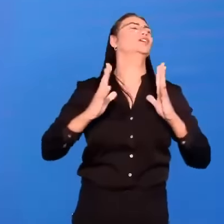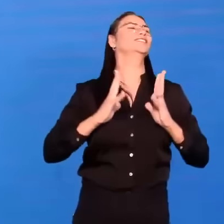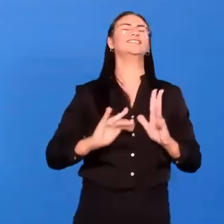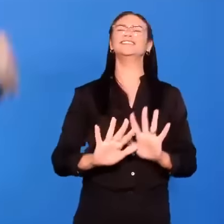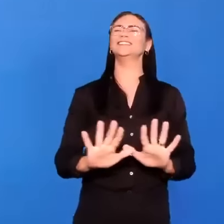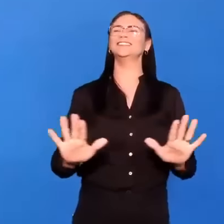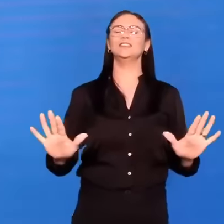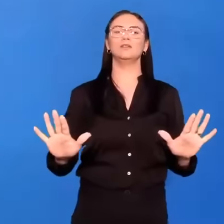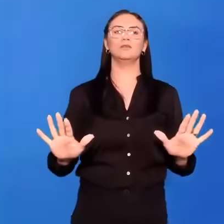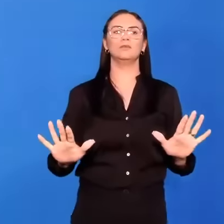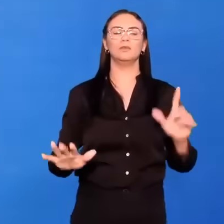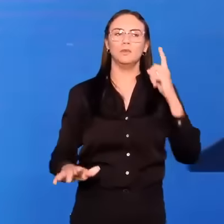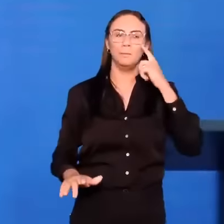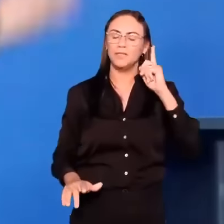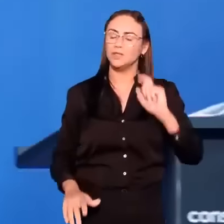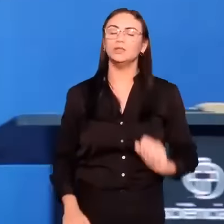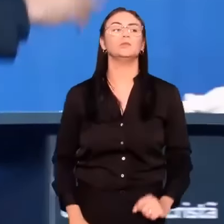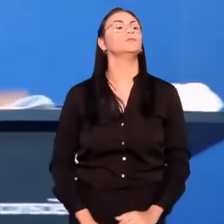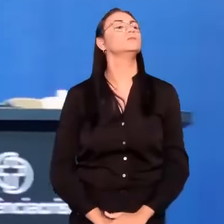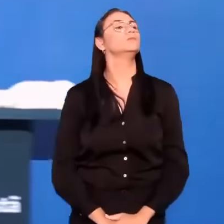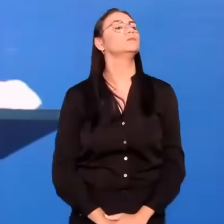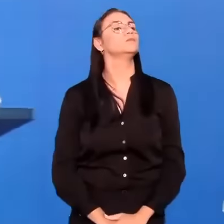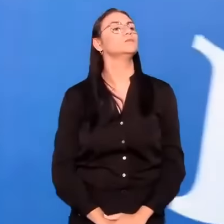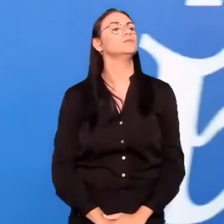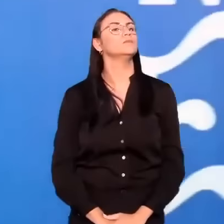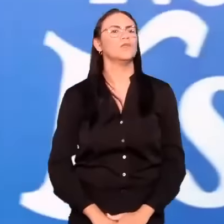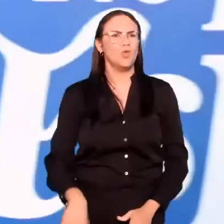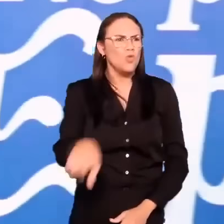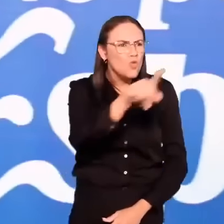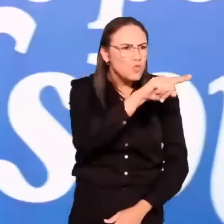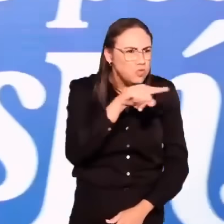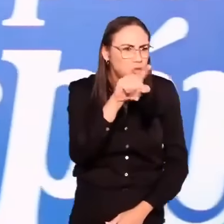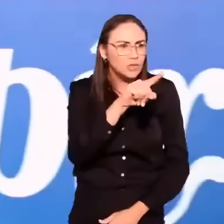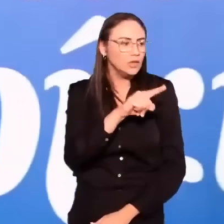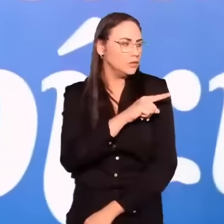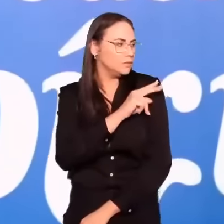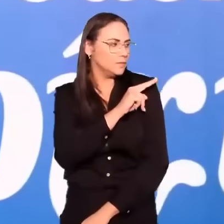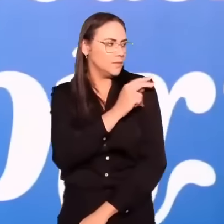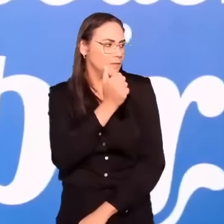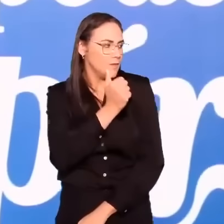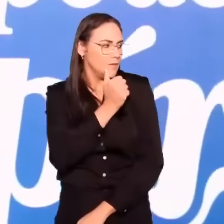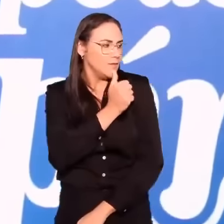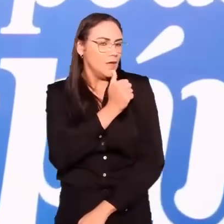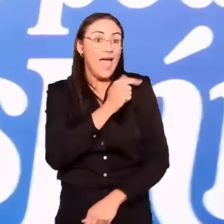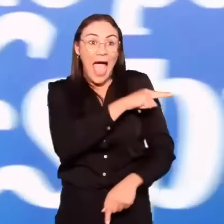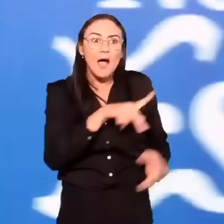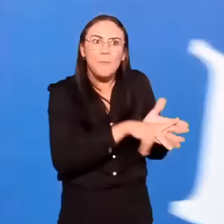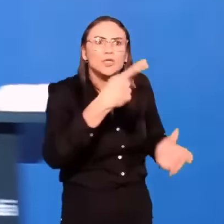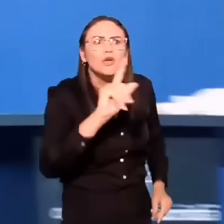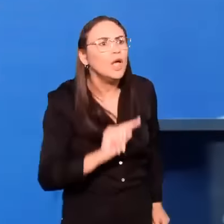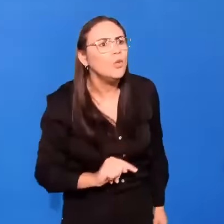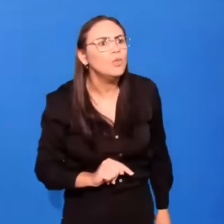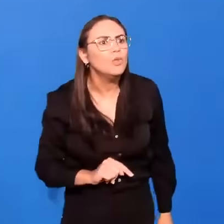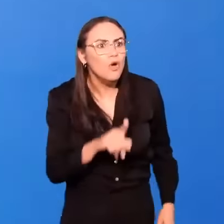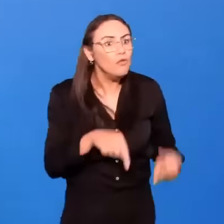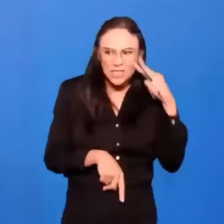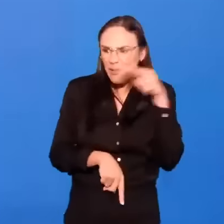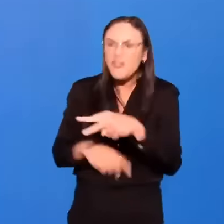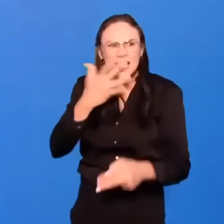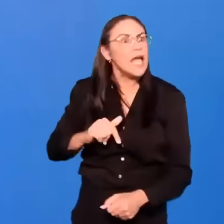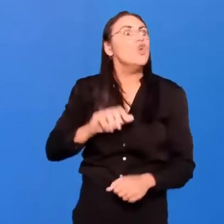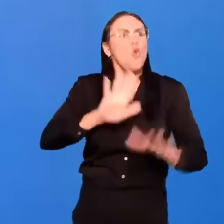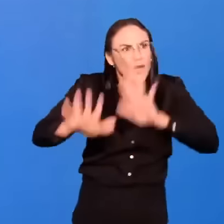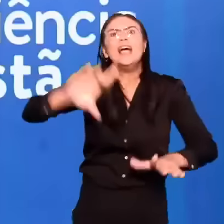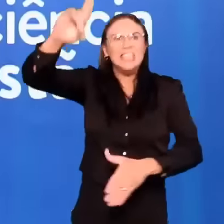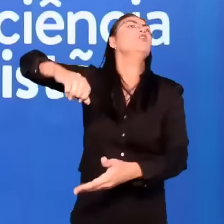Não se meta com isso. Tira os olhos dessa mulher na sua. Tira os olhos dessa criança. Antes que a ilha de Deus. Caia